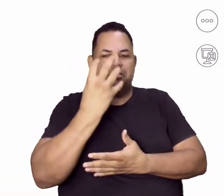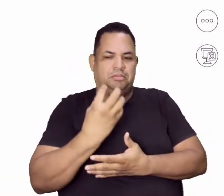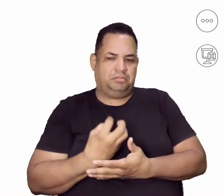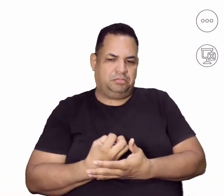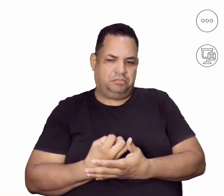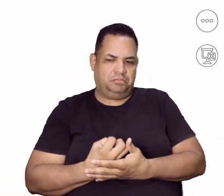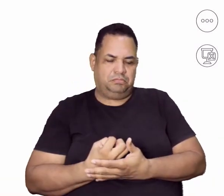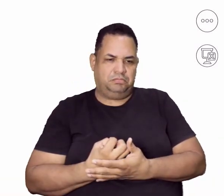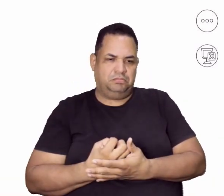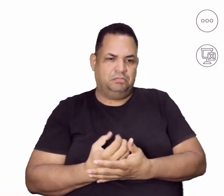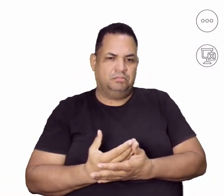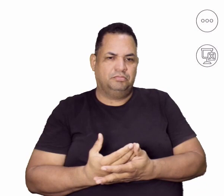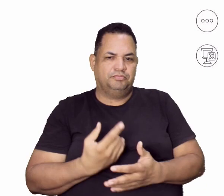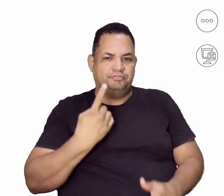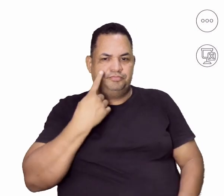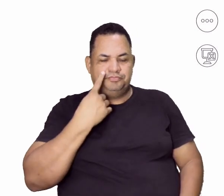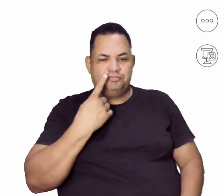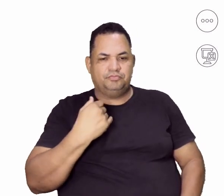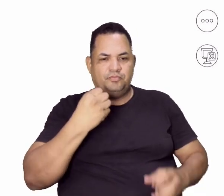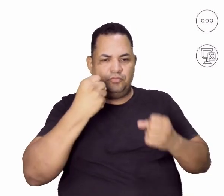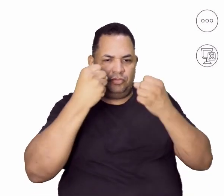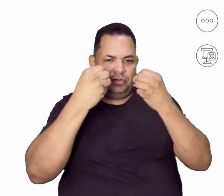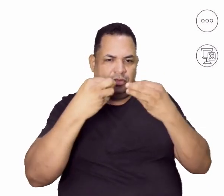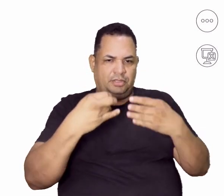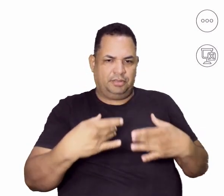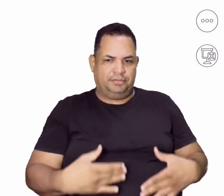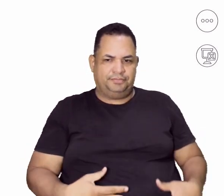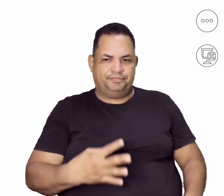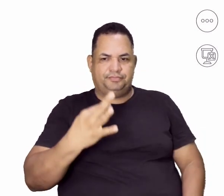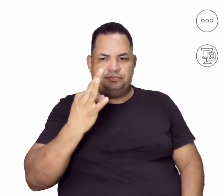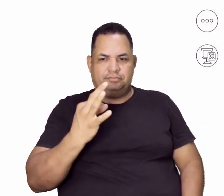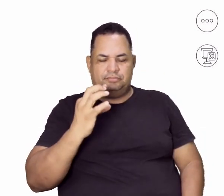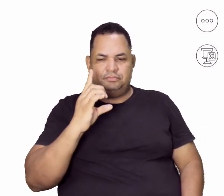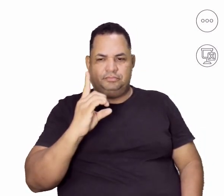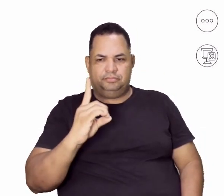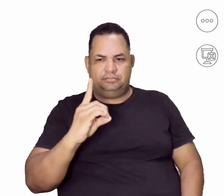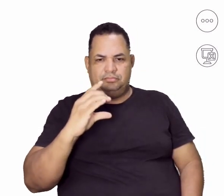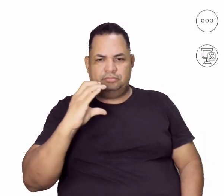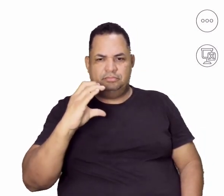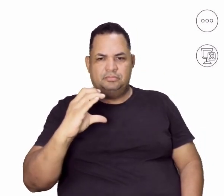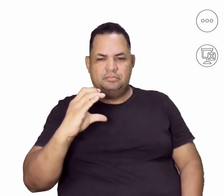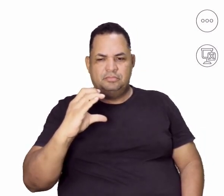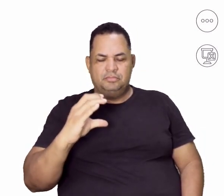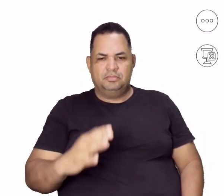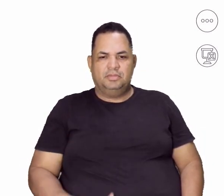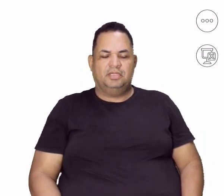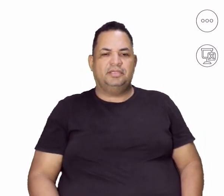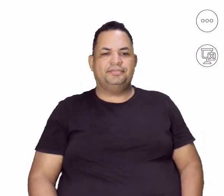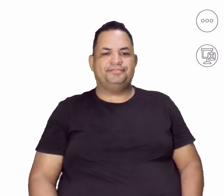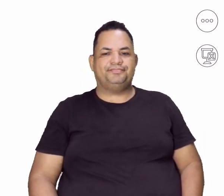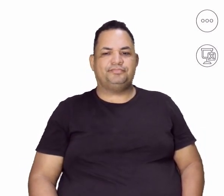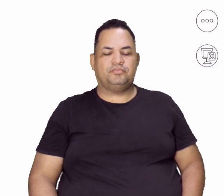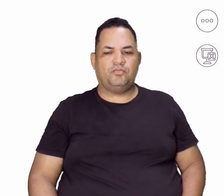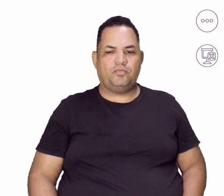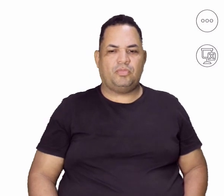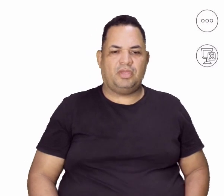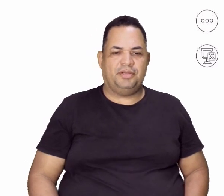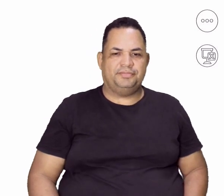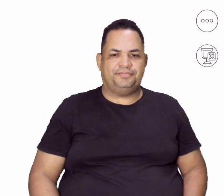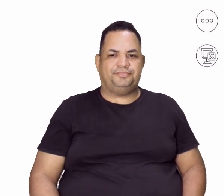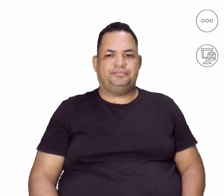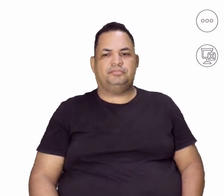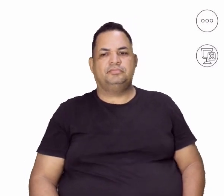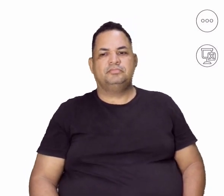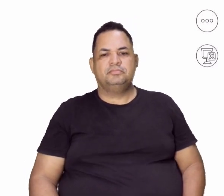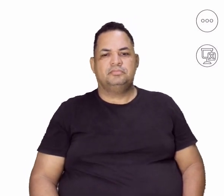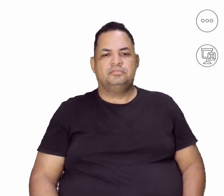isso, prof? Então vamos destrinchar. O TDC, ou transtorno de esmórfico corporal, ou transtornos de